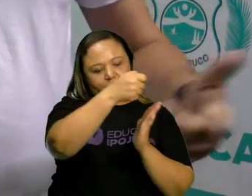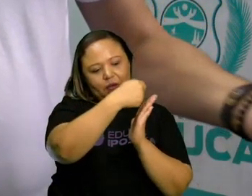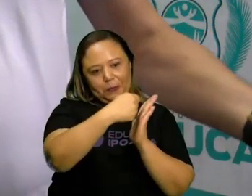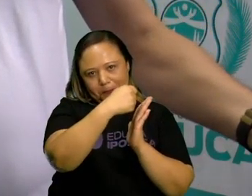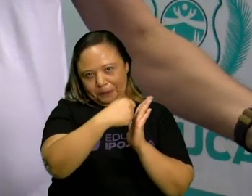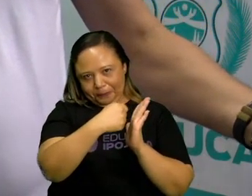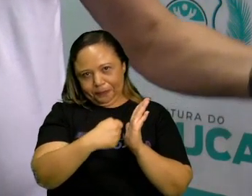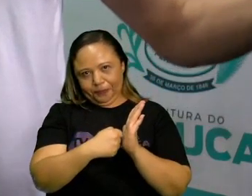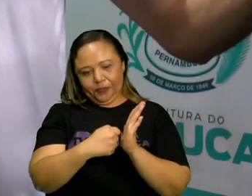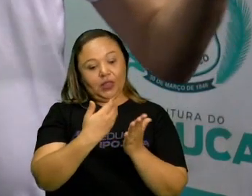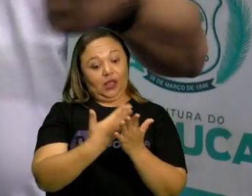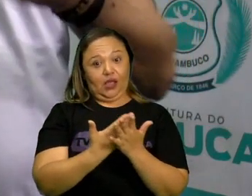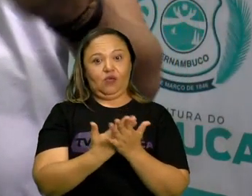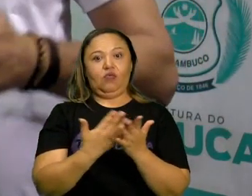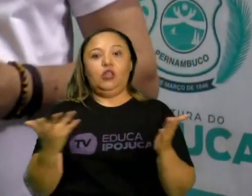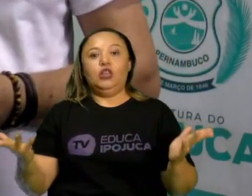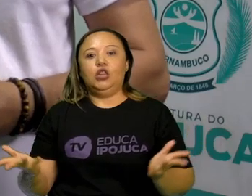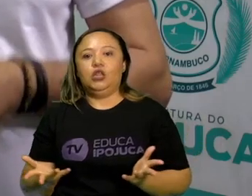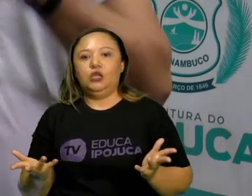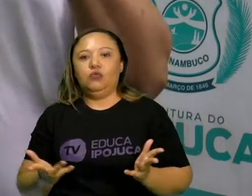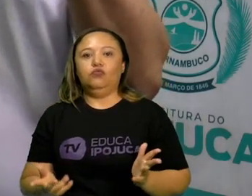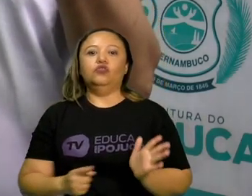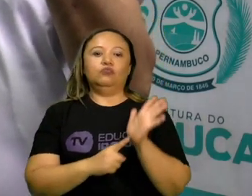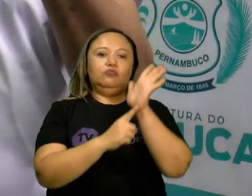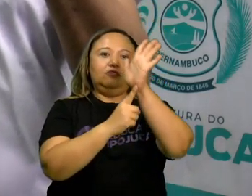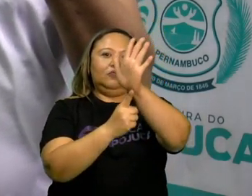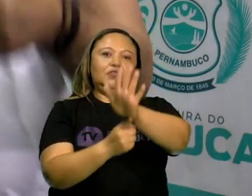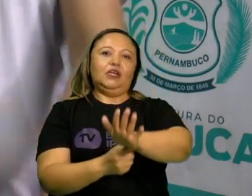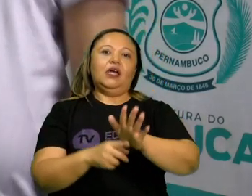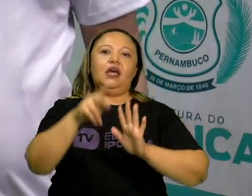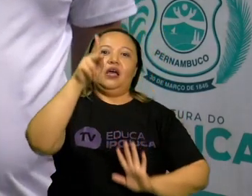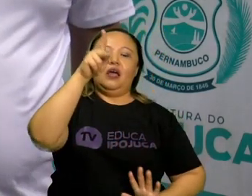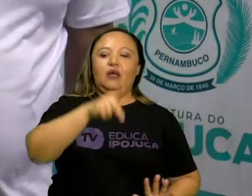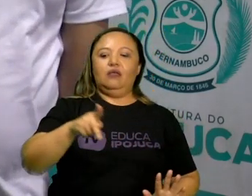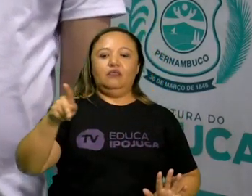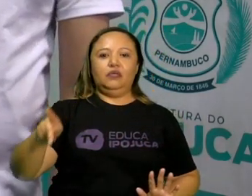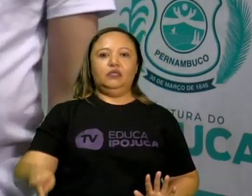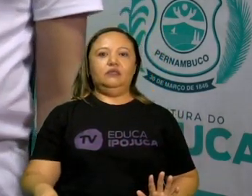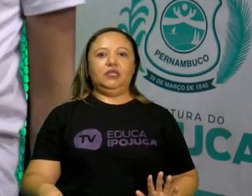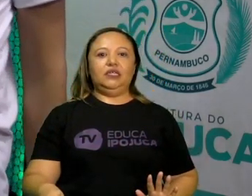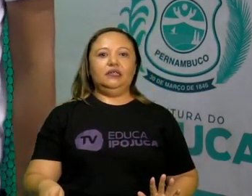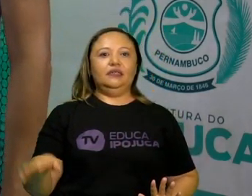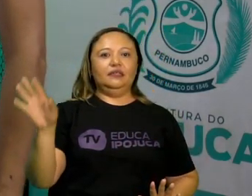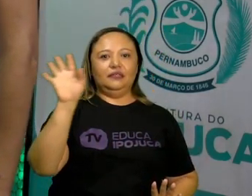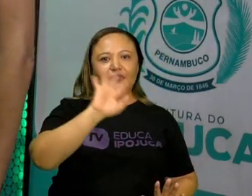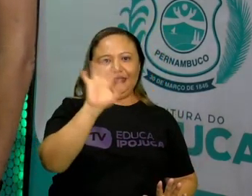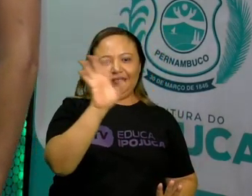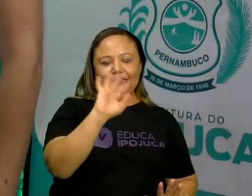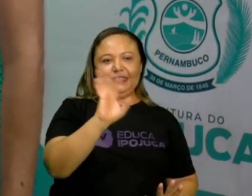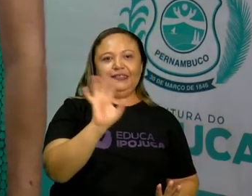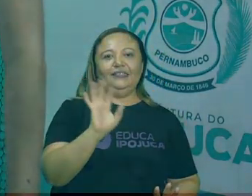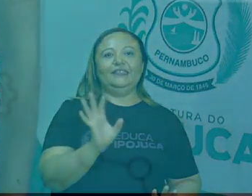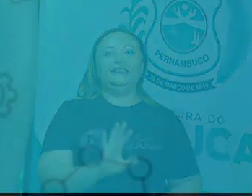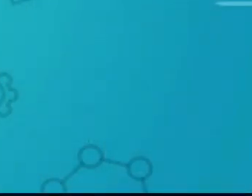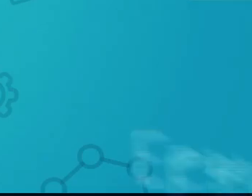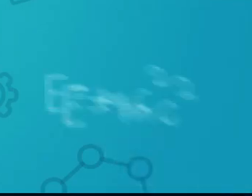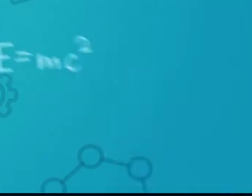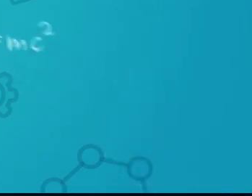professora, seu professor de artes e bater um papo com ele sobre isso. Beleza? E a gente se vê na próxima aula. Tchau, pessoal. Valeu.